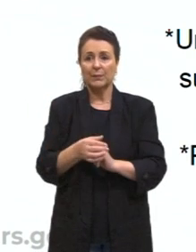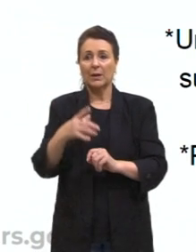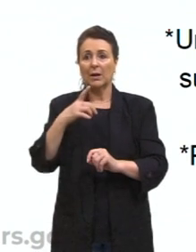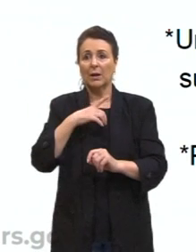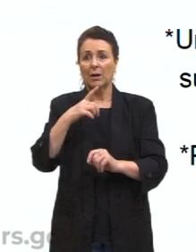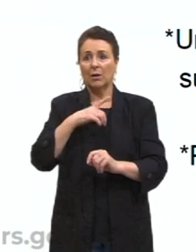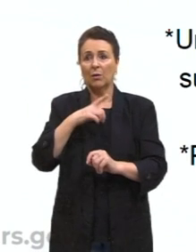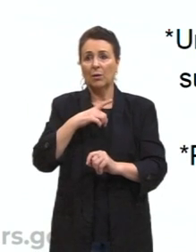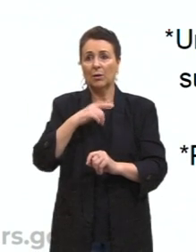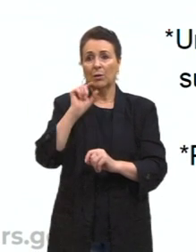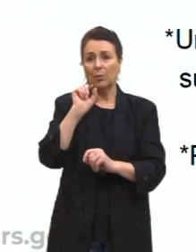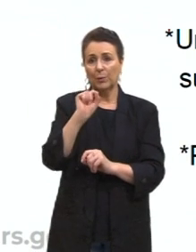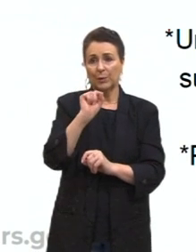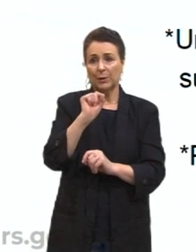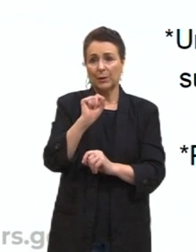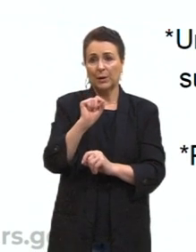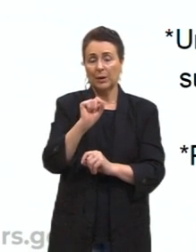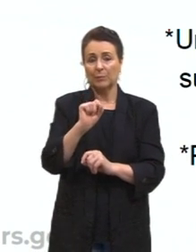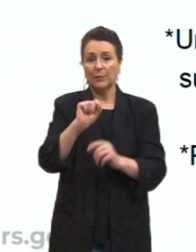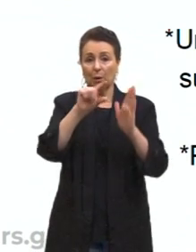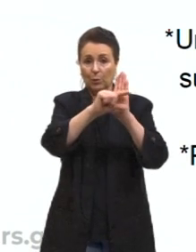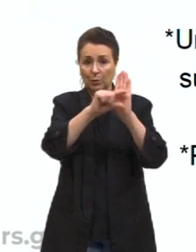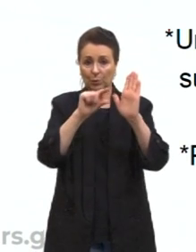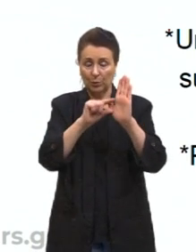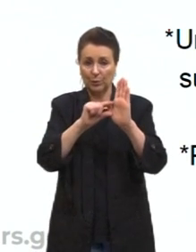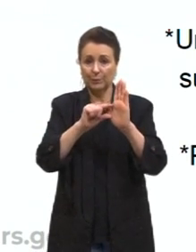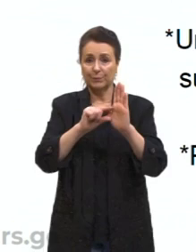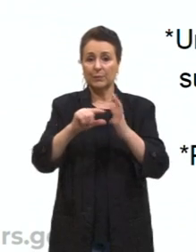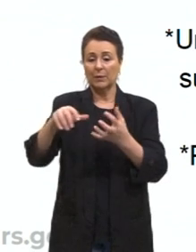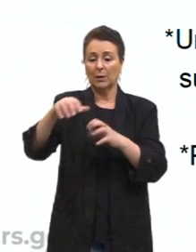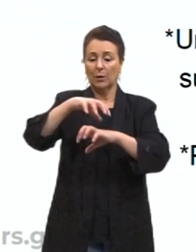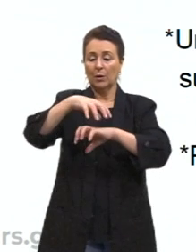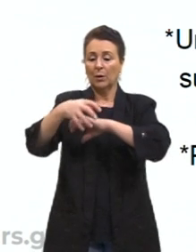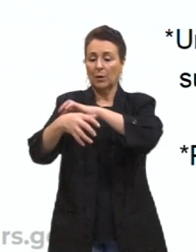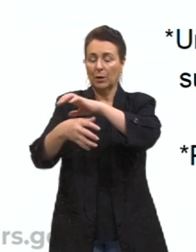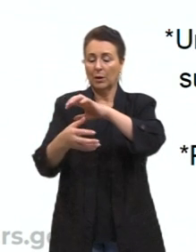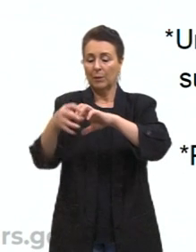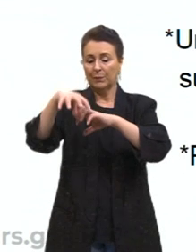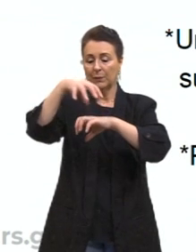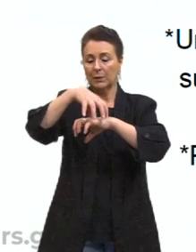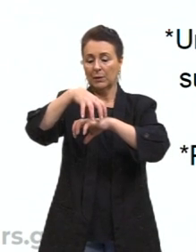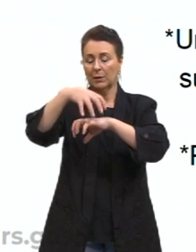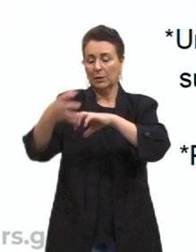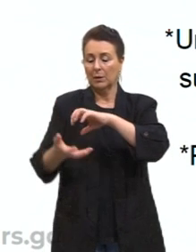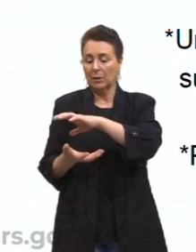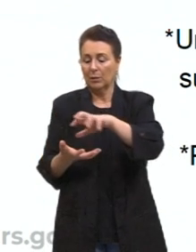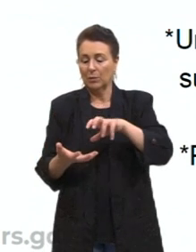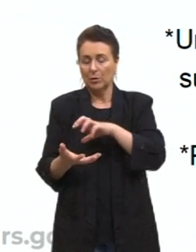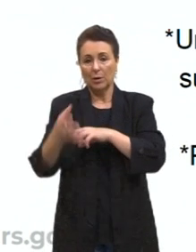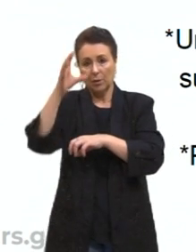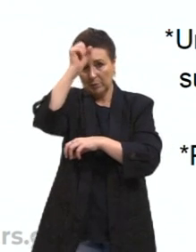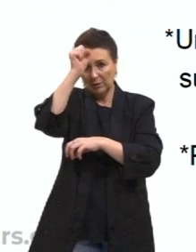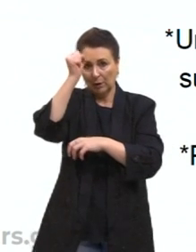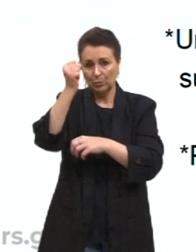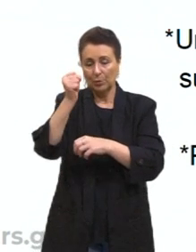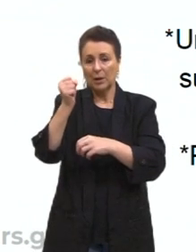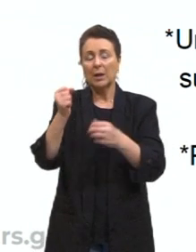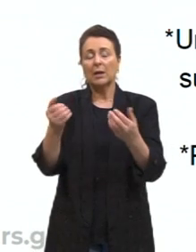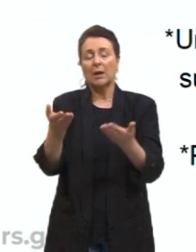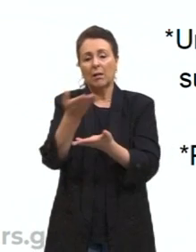Guattari diz o seguinte. A ecologia é um aprendizado que envolve o meio ambiente, as relações sociais e a